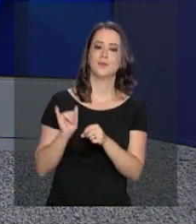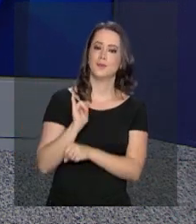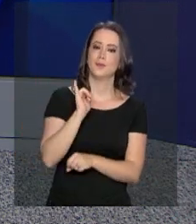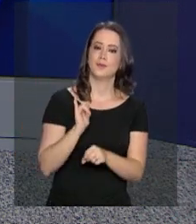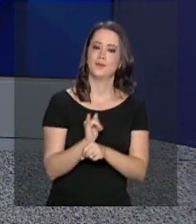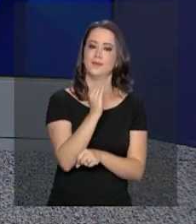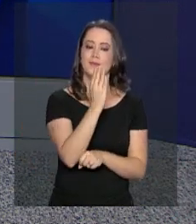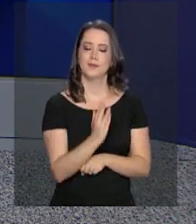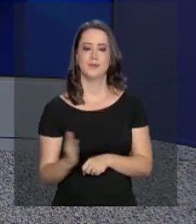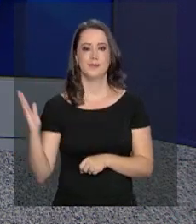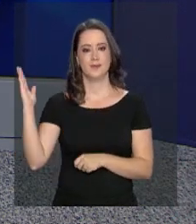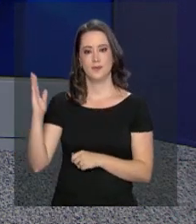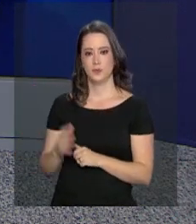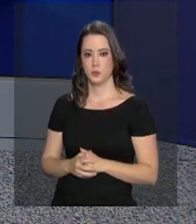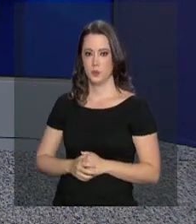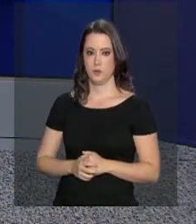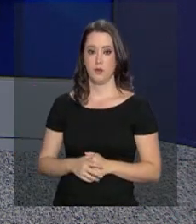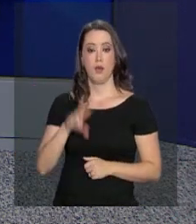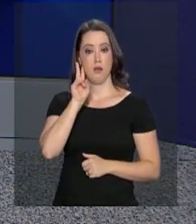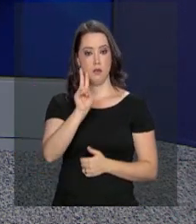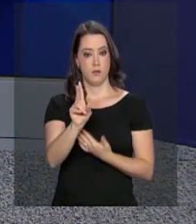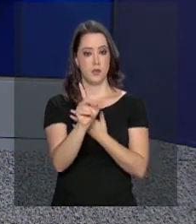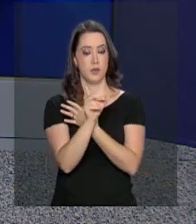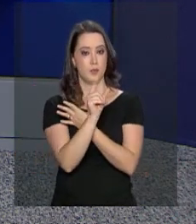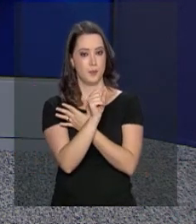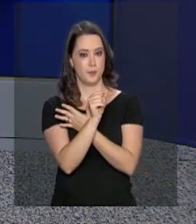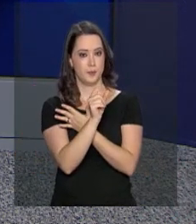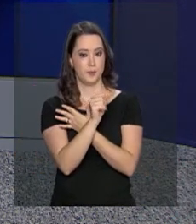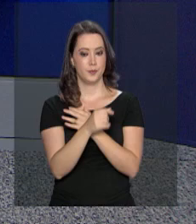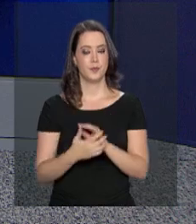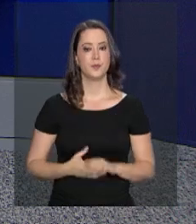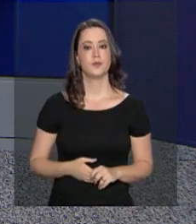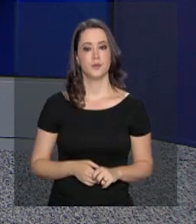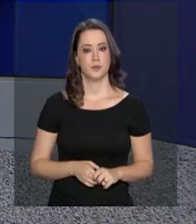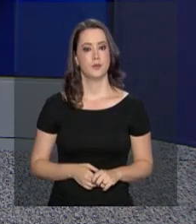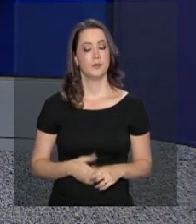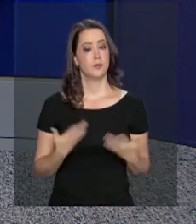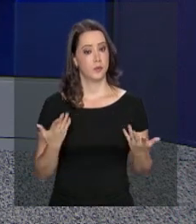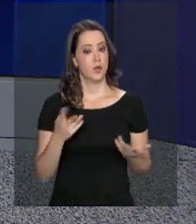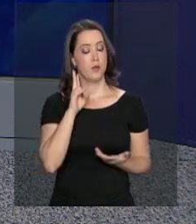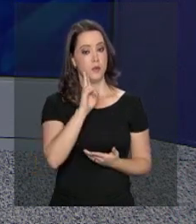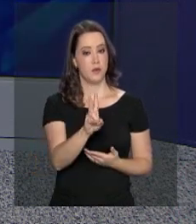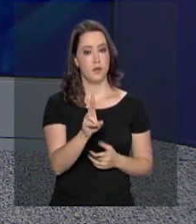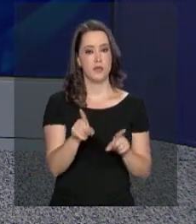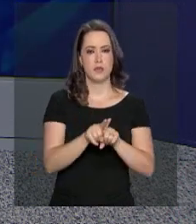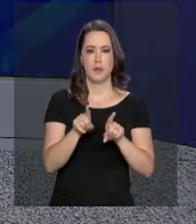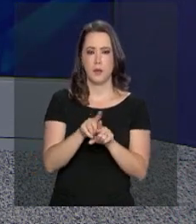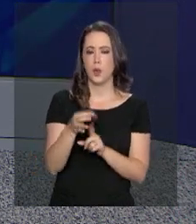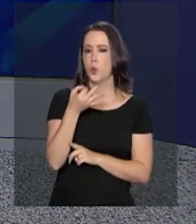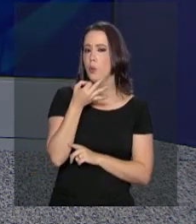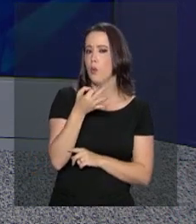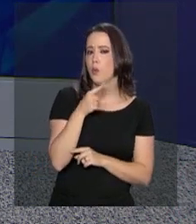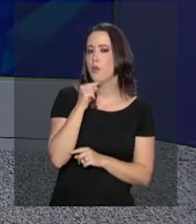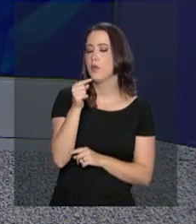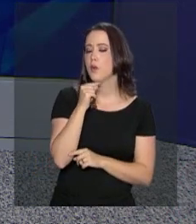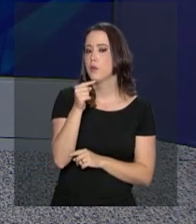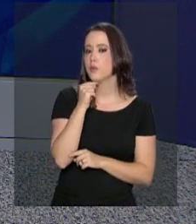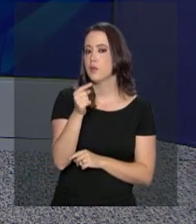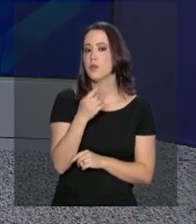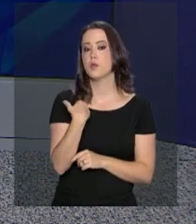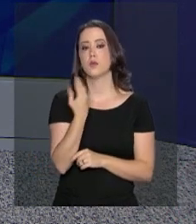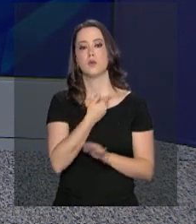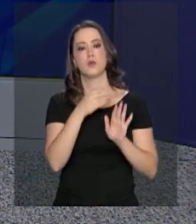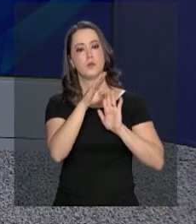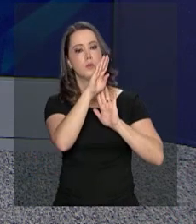as reportagens estão em nosso canal no YouTube. Acesse também o nosso perfil no Twitter e você pode ainda mandar sugestões de reportagens e